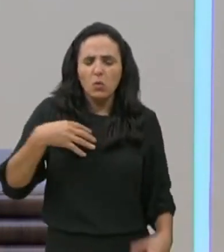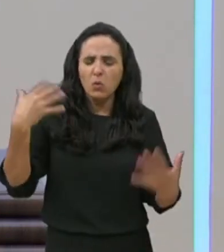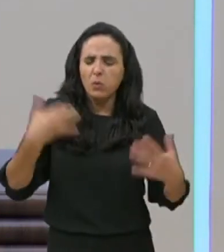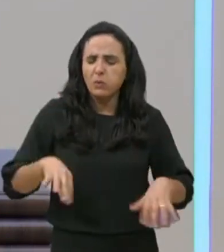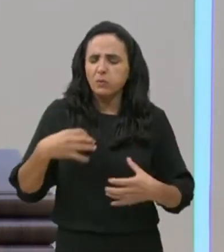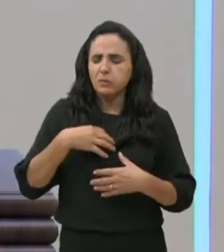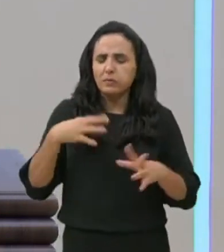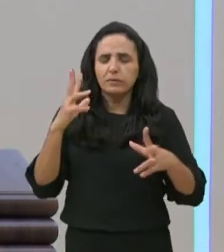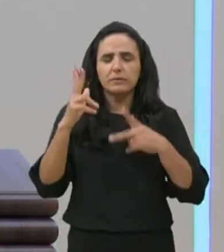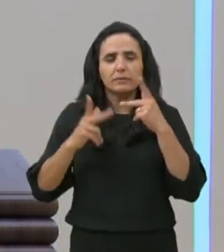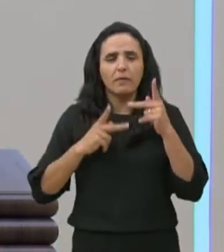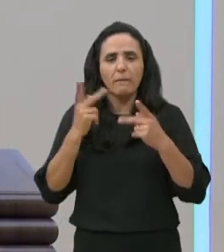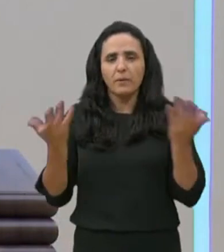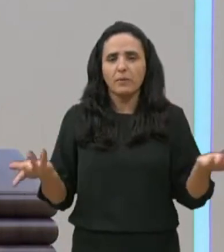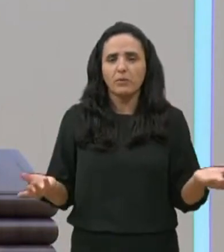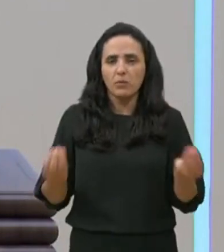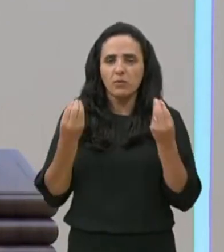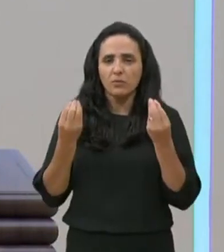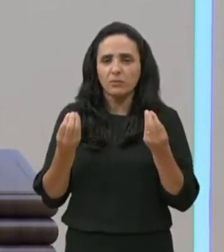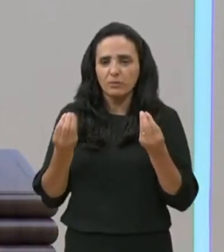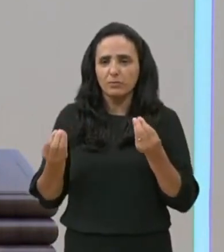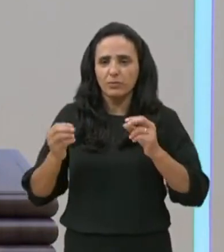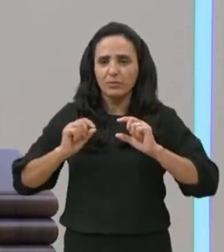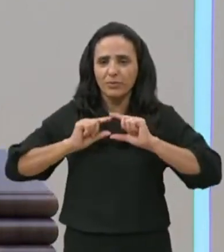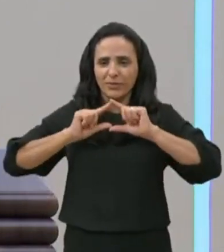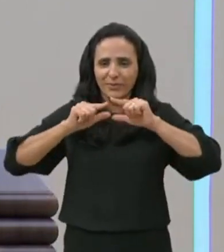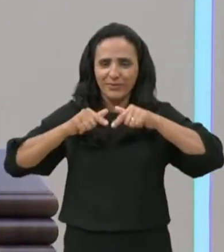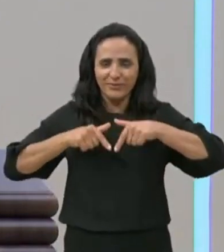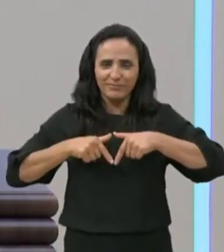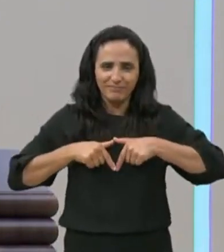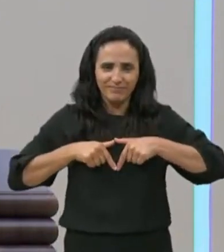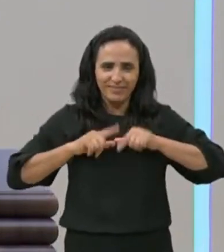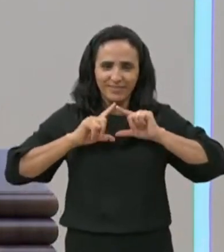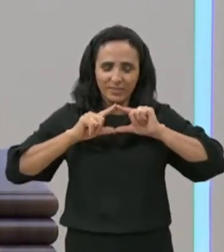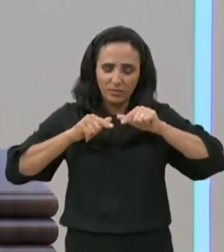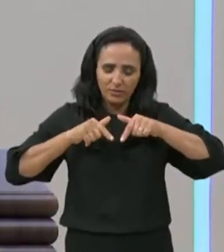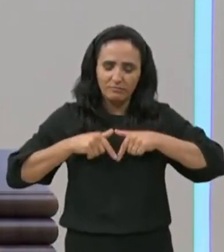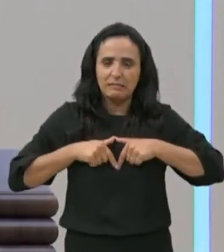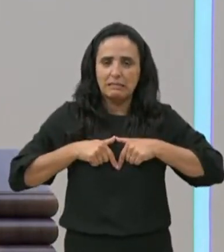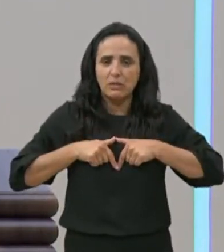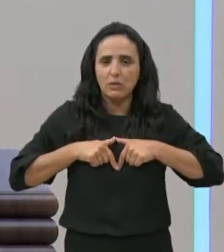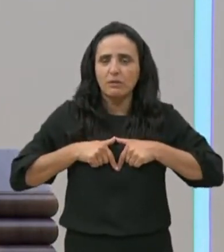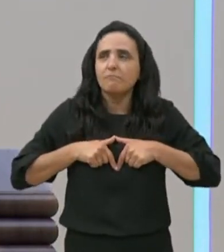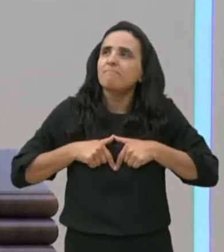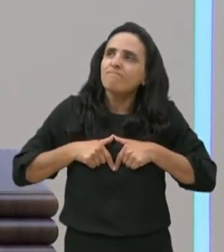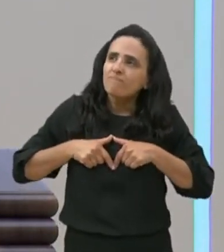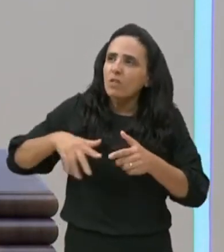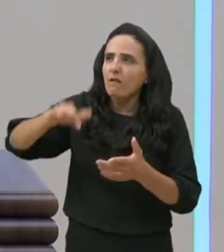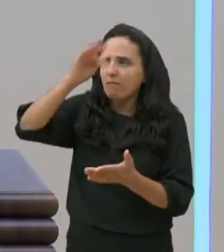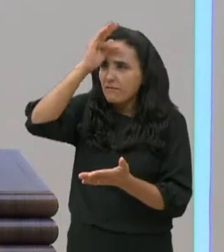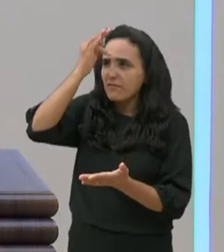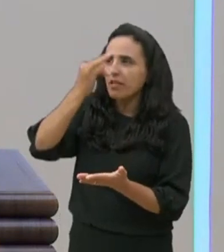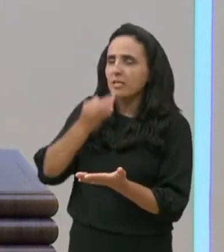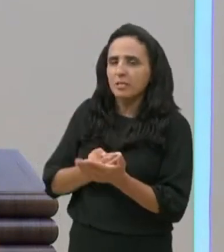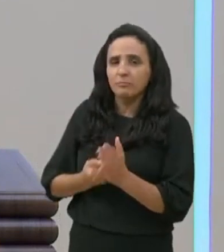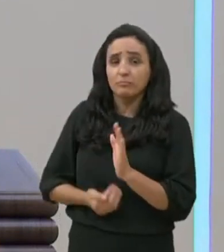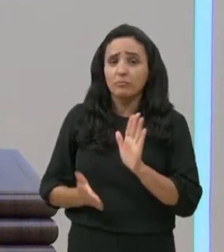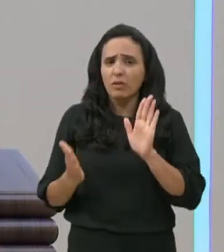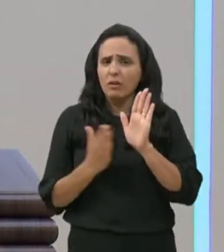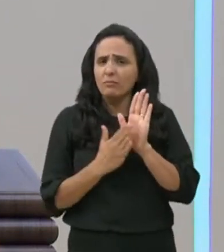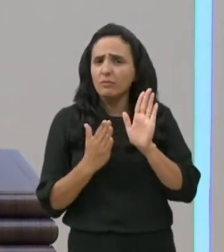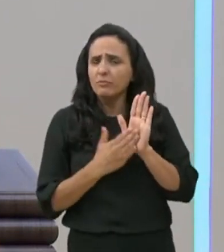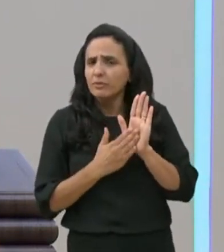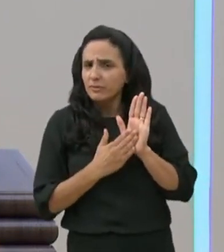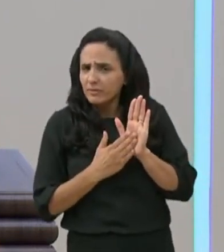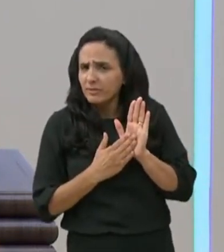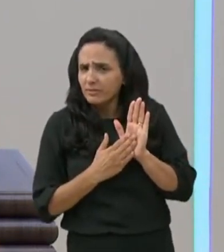e Jesus disse, nem Israel, eu vi, tanta fé, a propósito, como está a